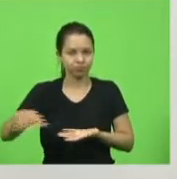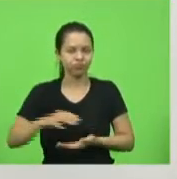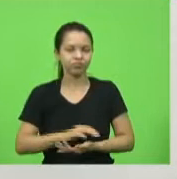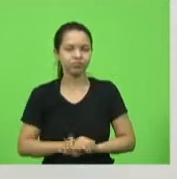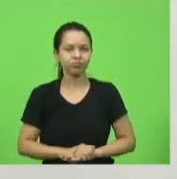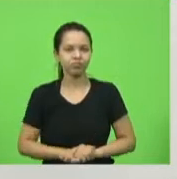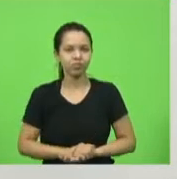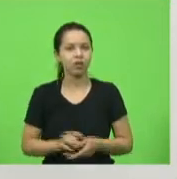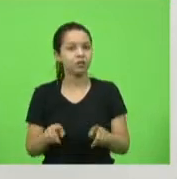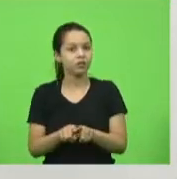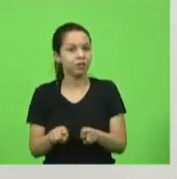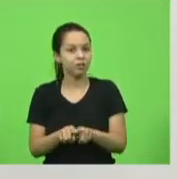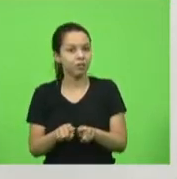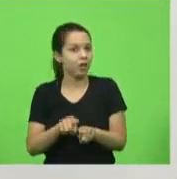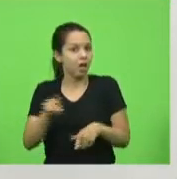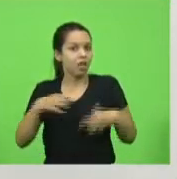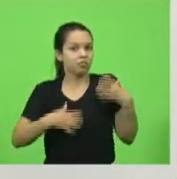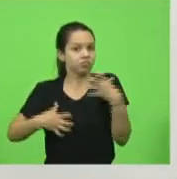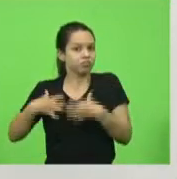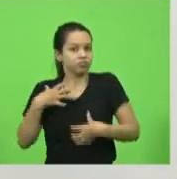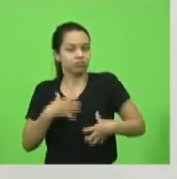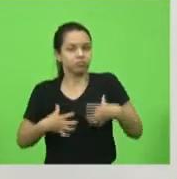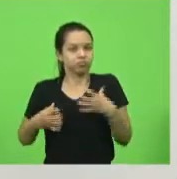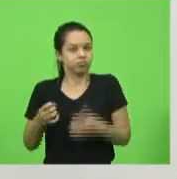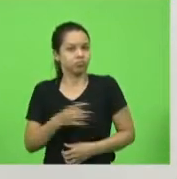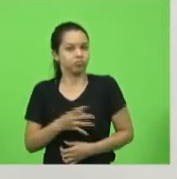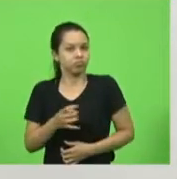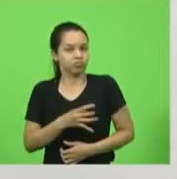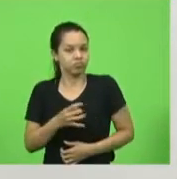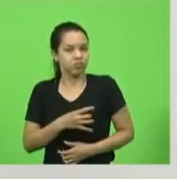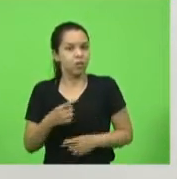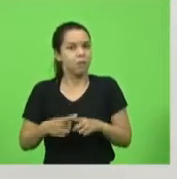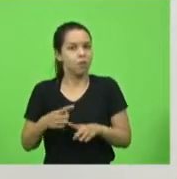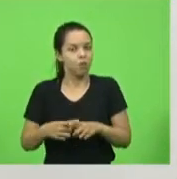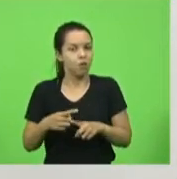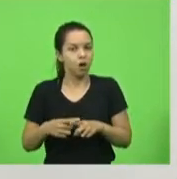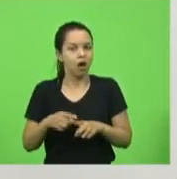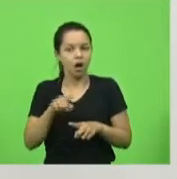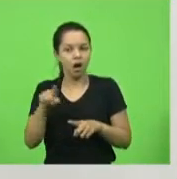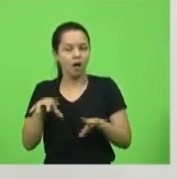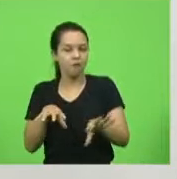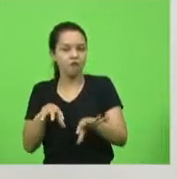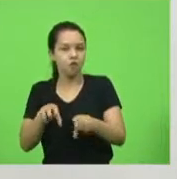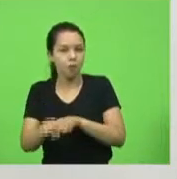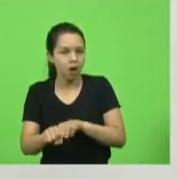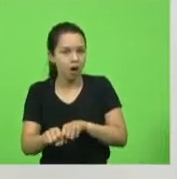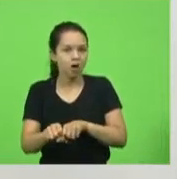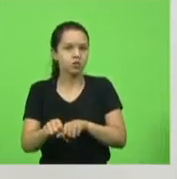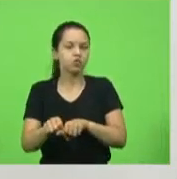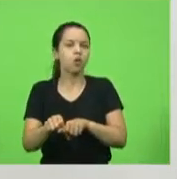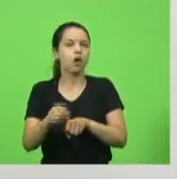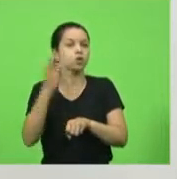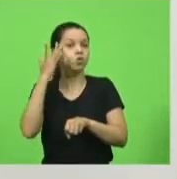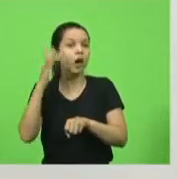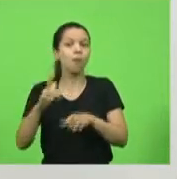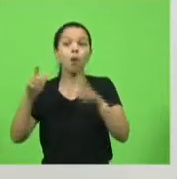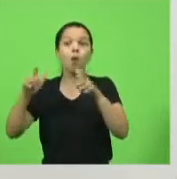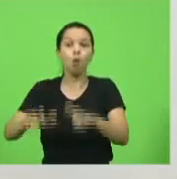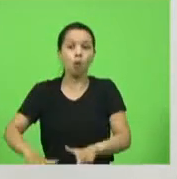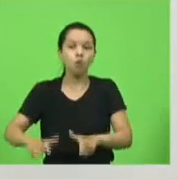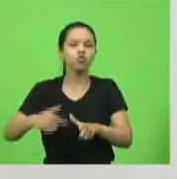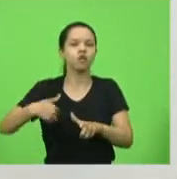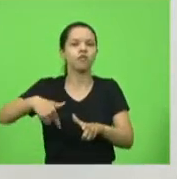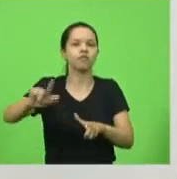estão tudo apavorados por conta que os formandos não sabem para onde vão depois da